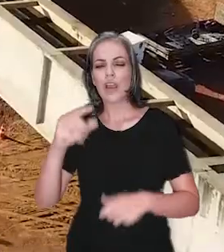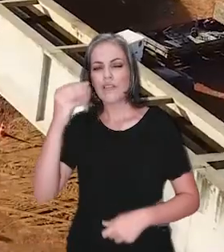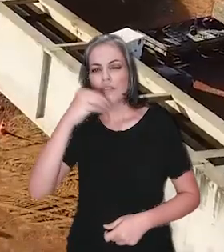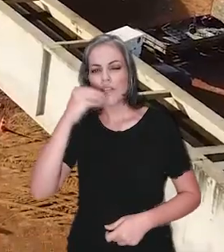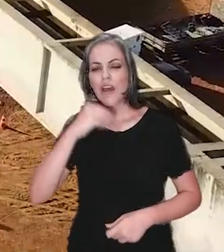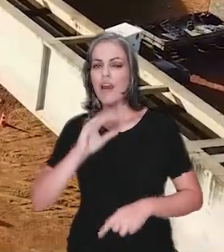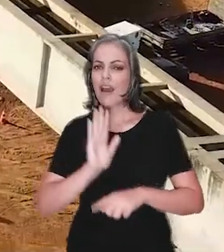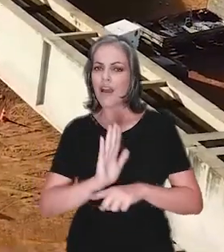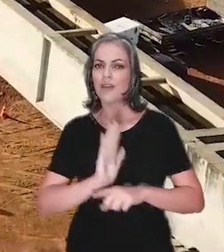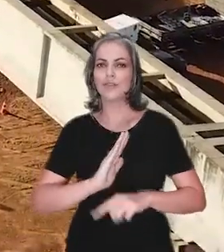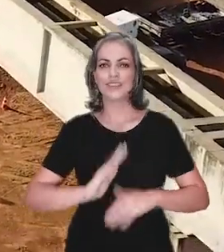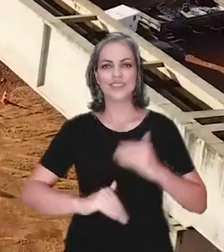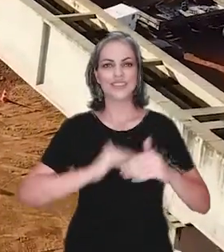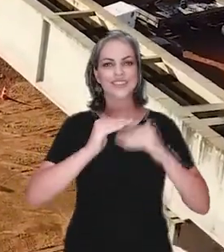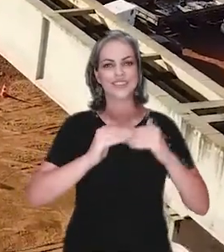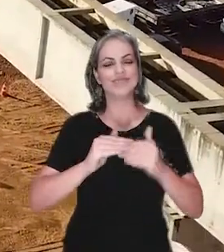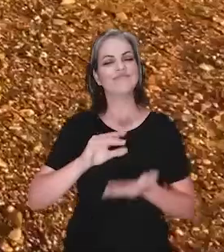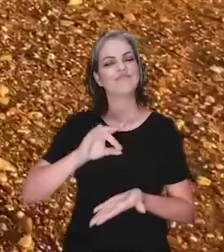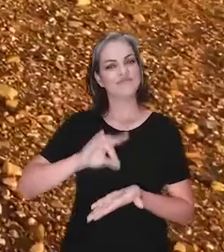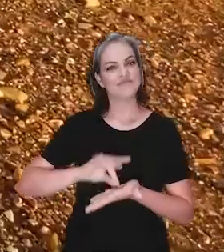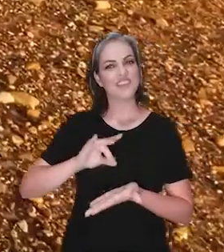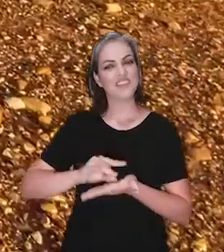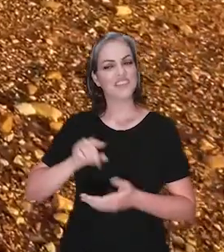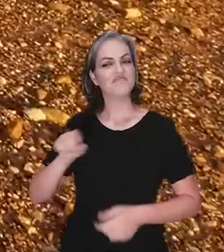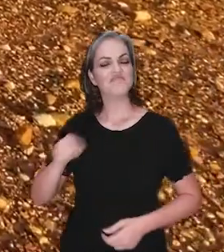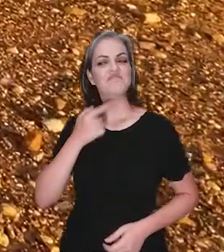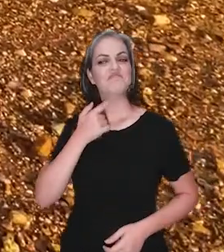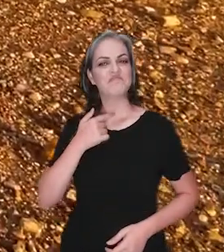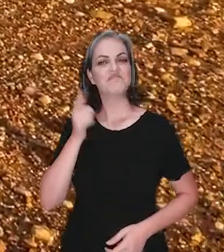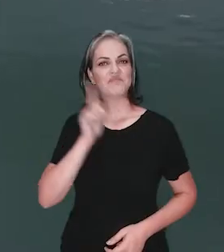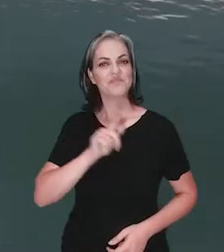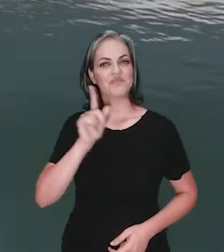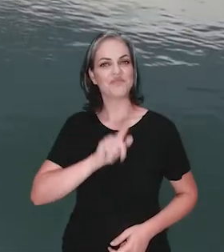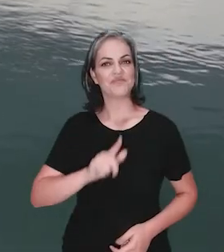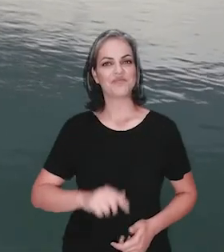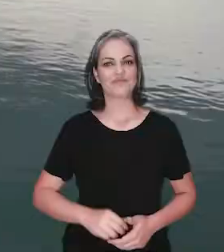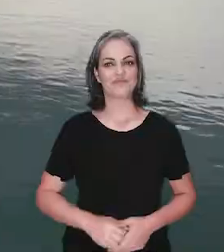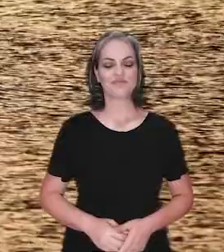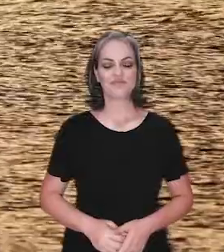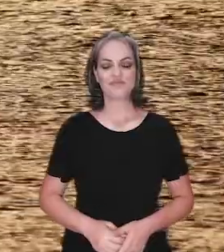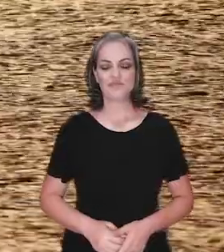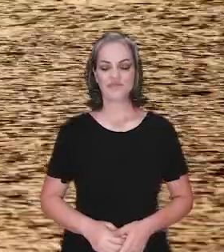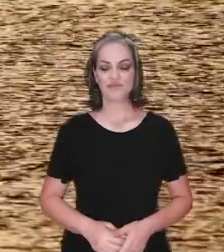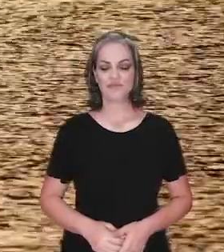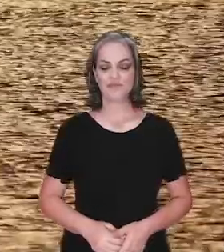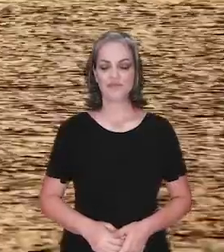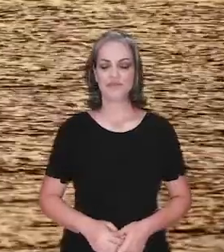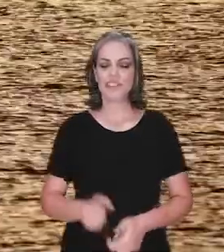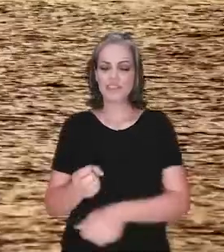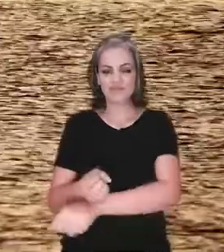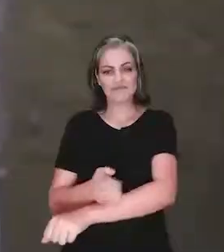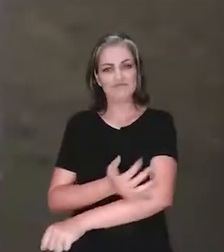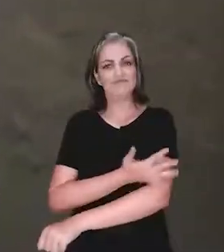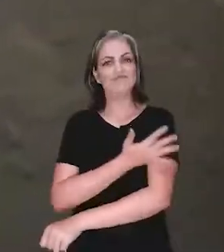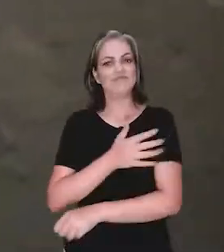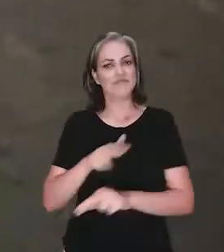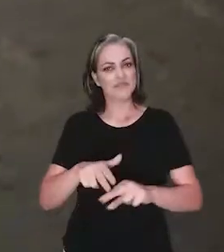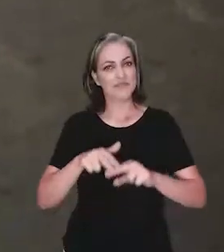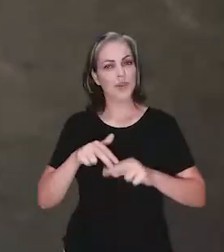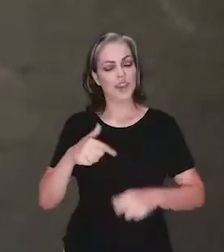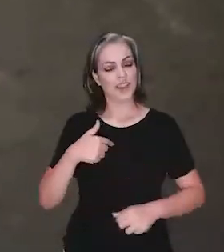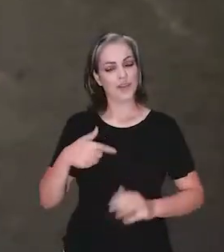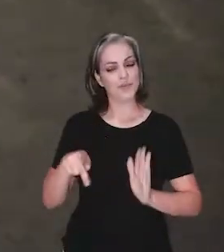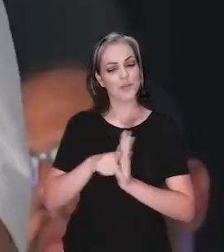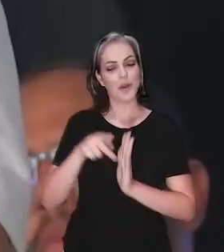desenvolvidas. E, de fato, tudo o que se propôs, ele fez. É emocionado porque nós somos mal vestidos,